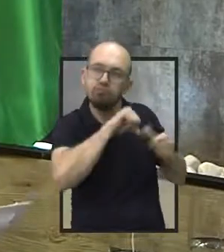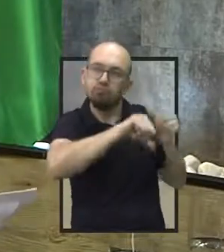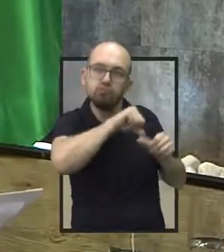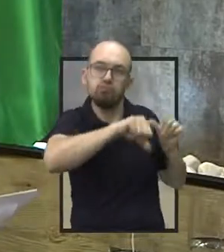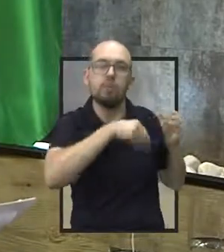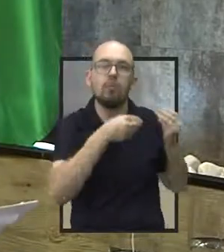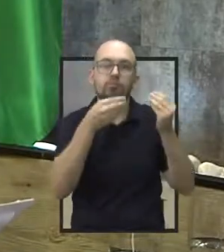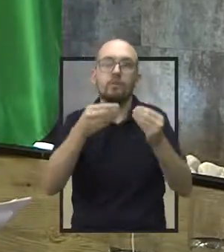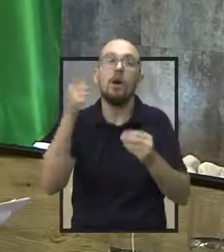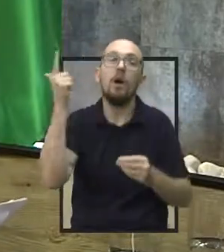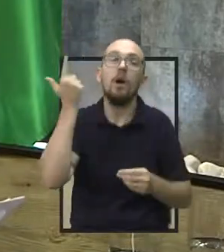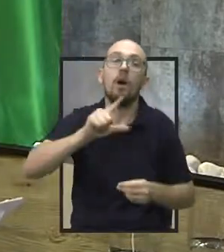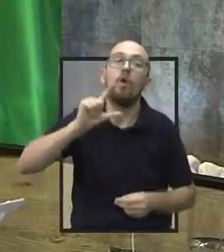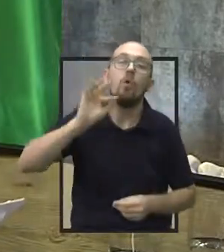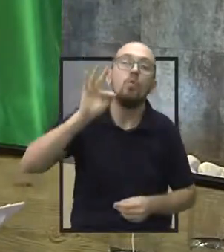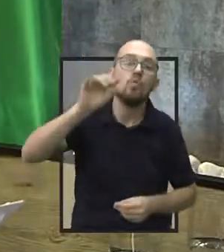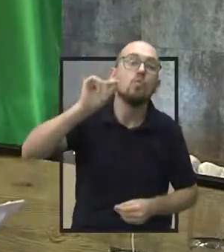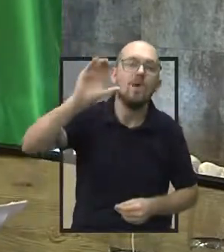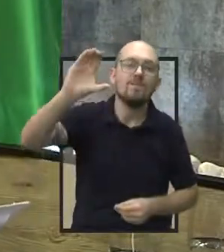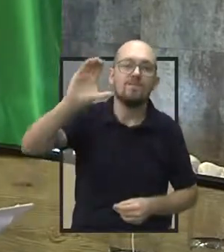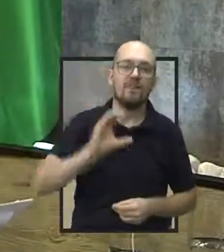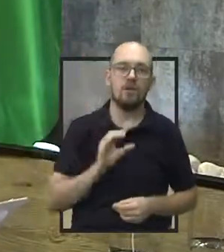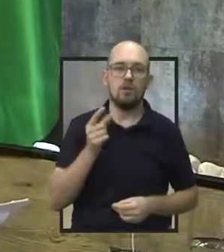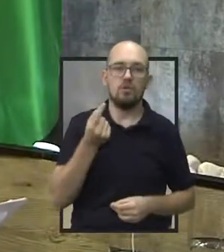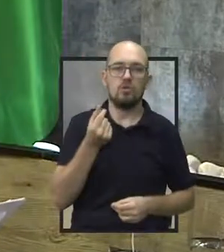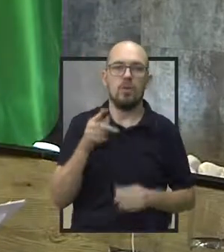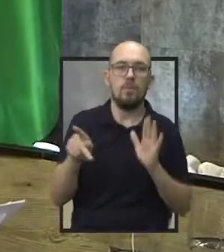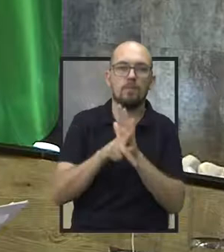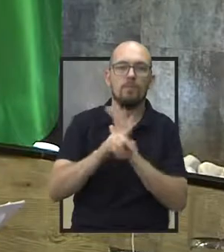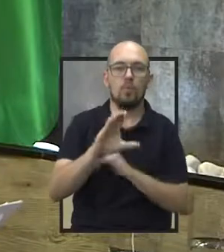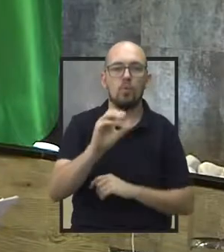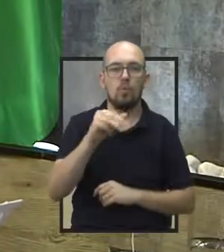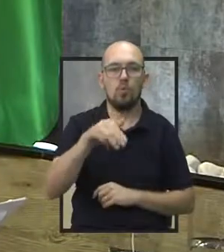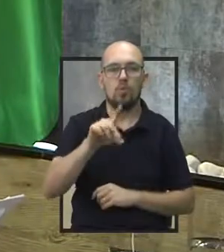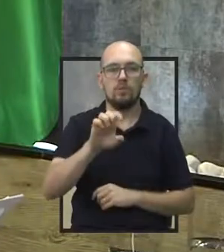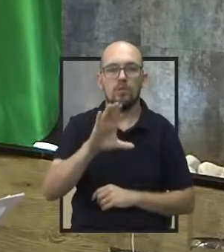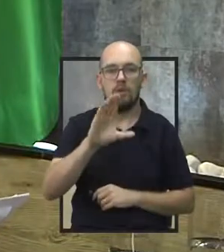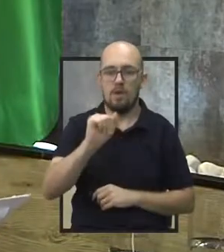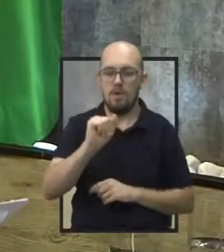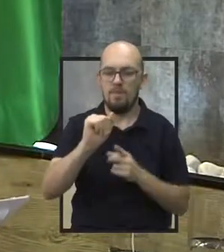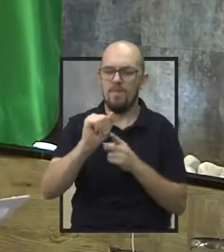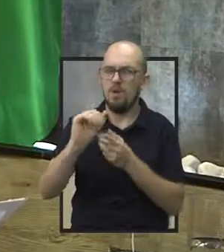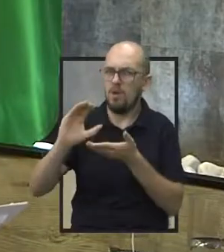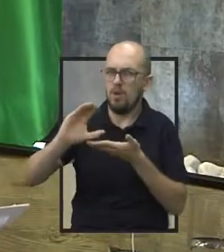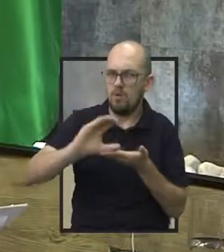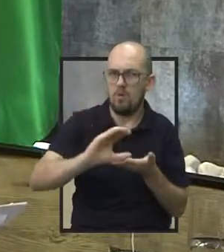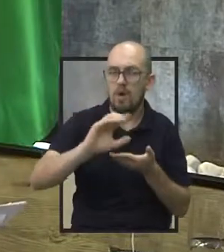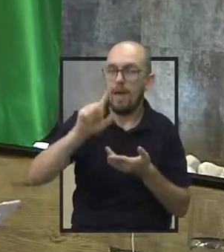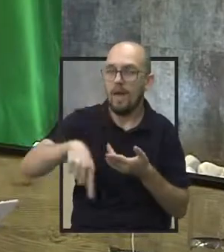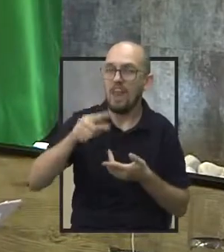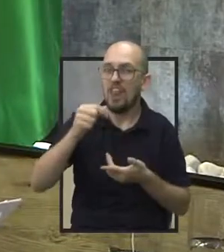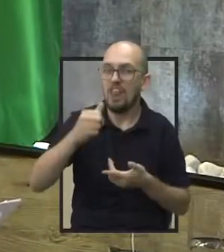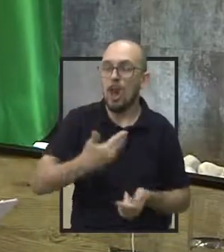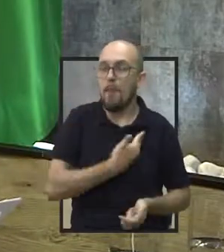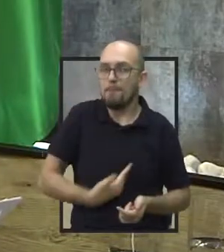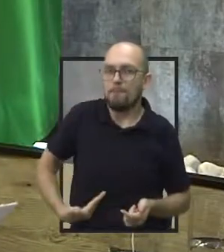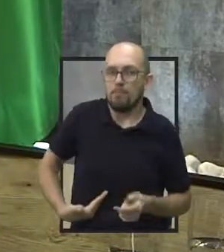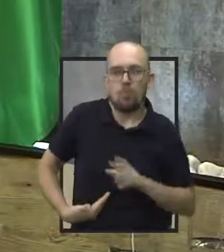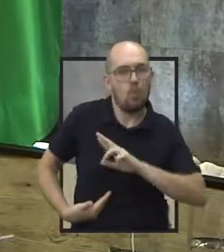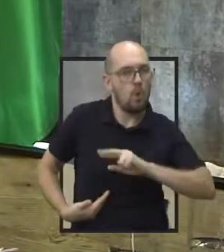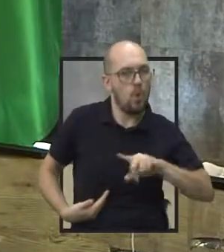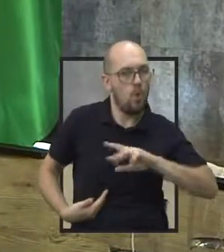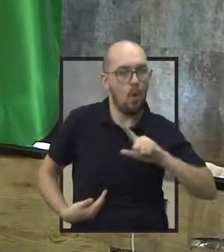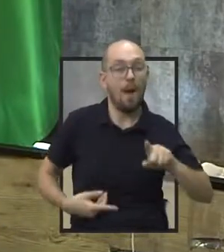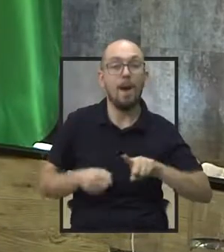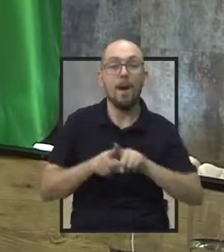possam receber recursos destinados vindo do Condeca, que nós sabemos que não é um dinheiro público, mas sim um dinheiro